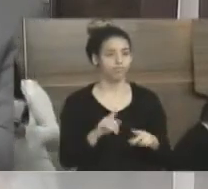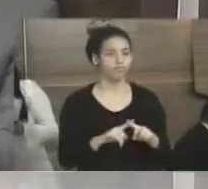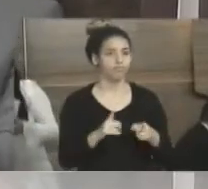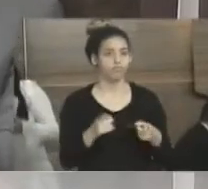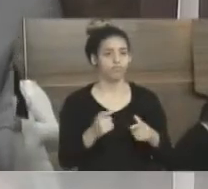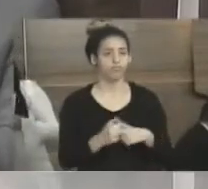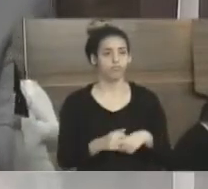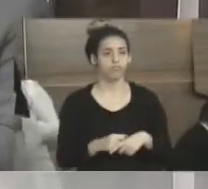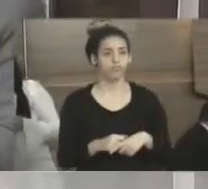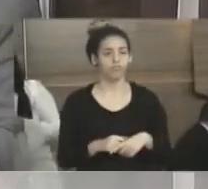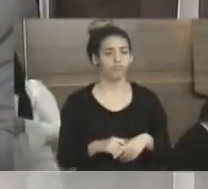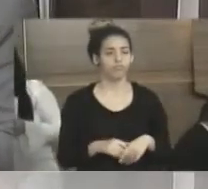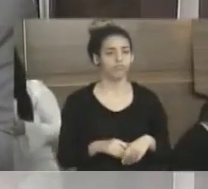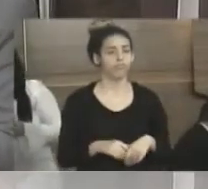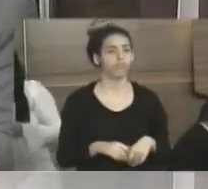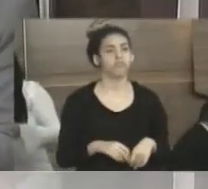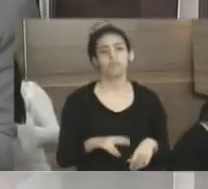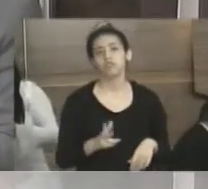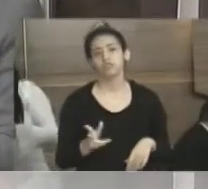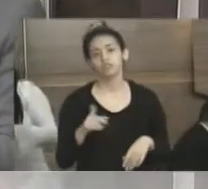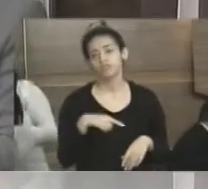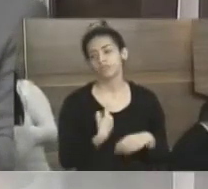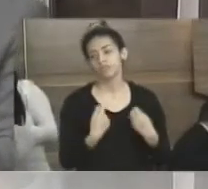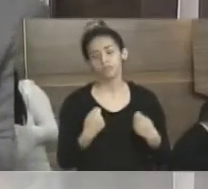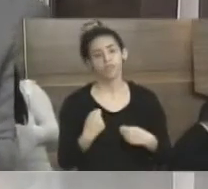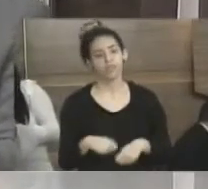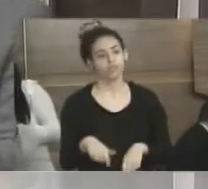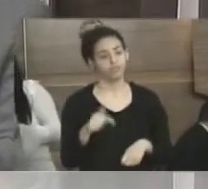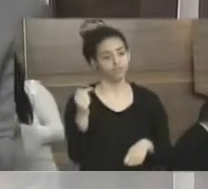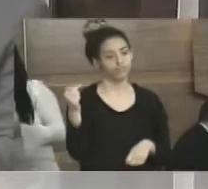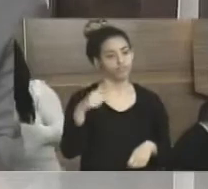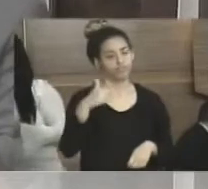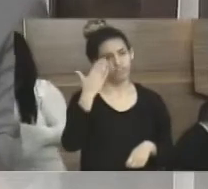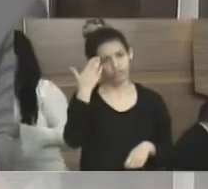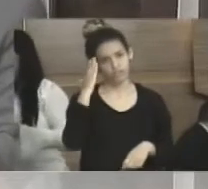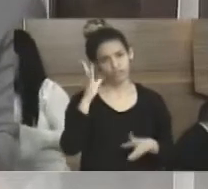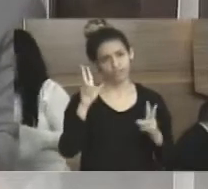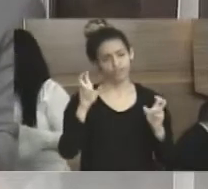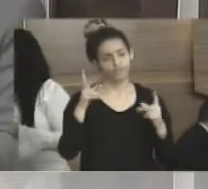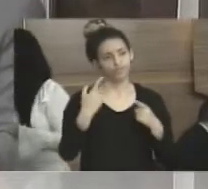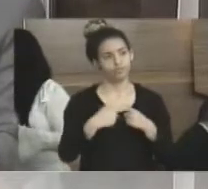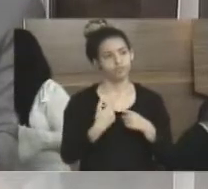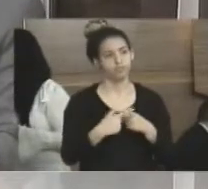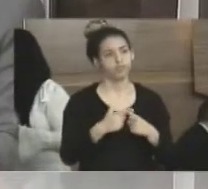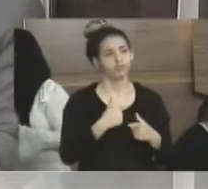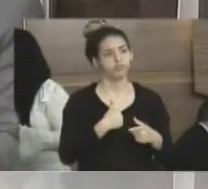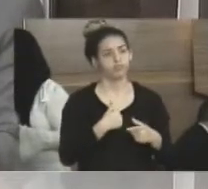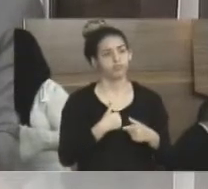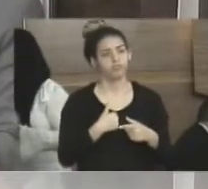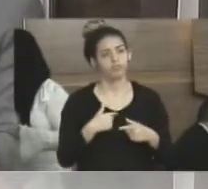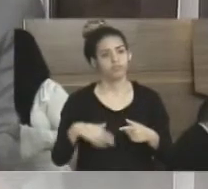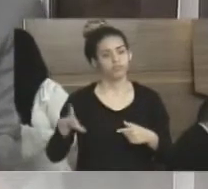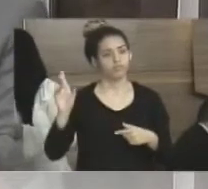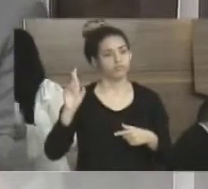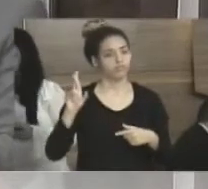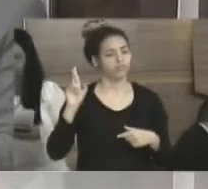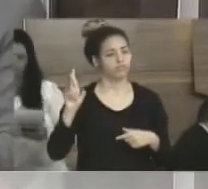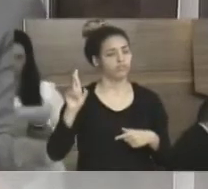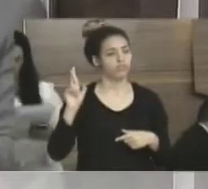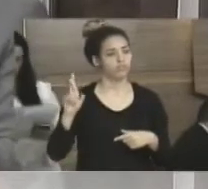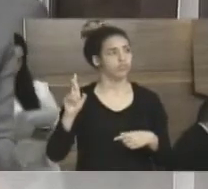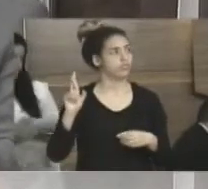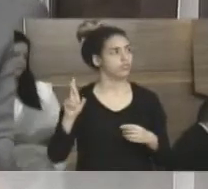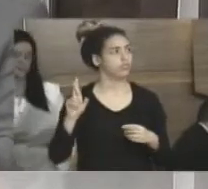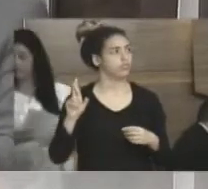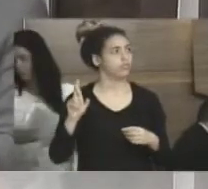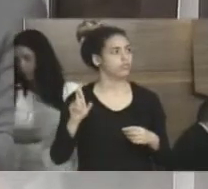nem sempre a gente precisa estar aqui participando para poder se inteirar do assunto. Até porque esteve aqui me representando o que estaria,